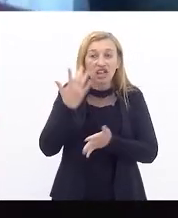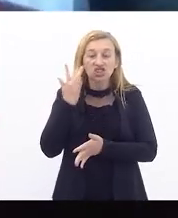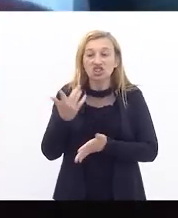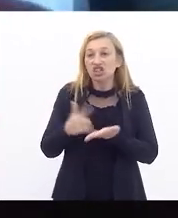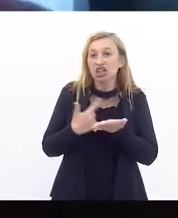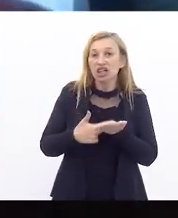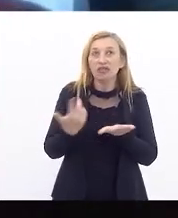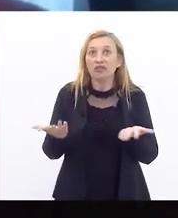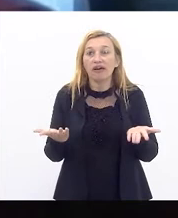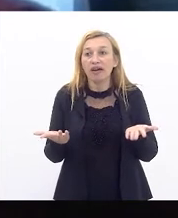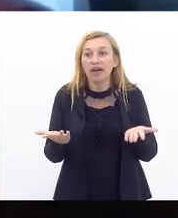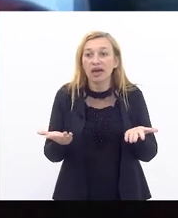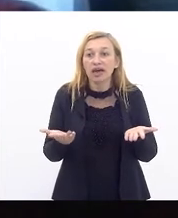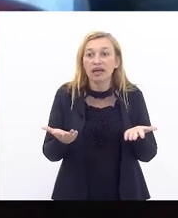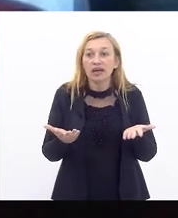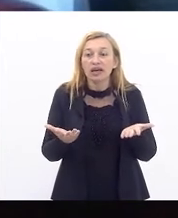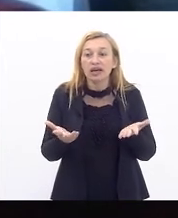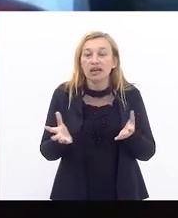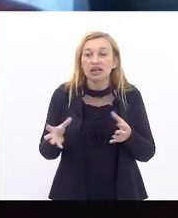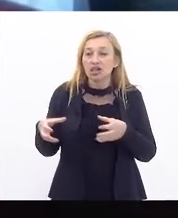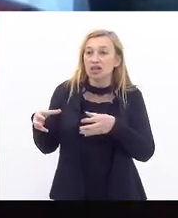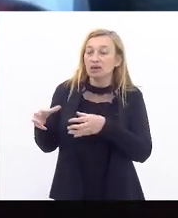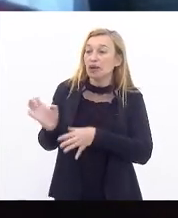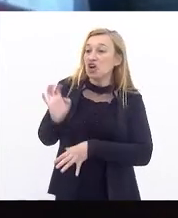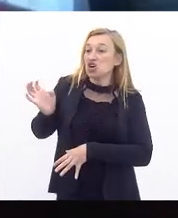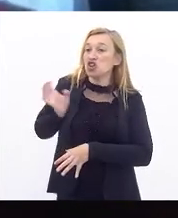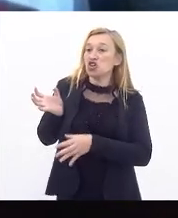era coisa para classe média, alta,